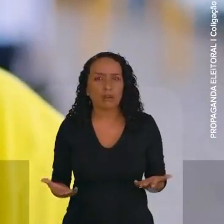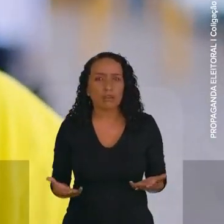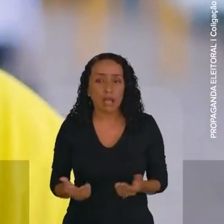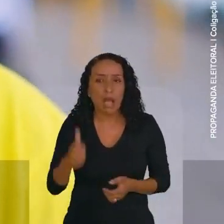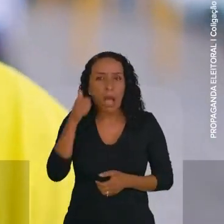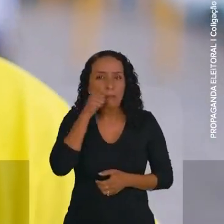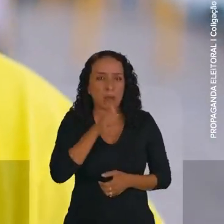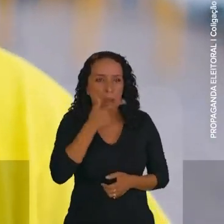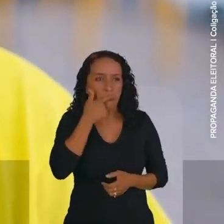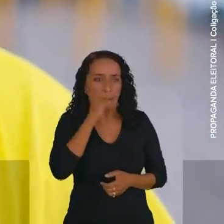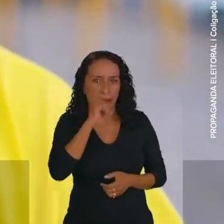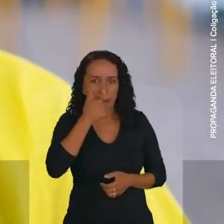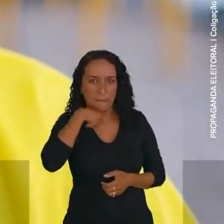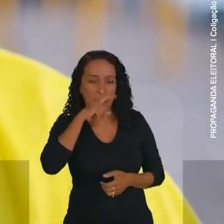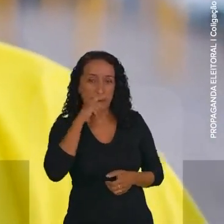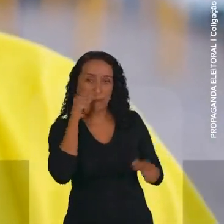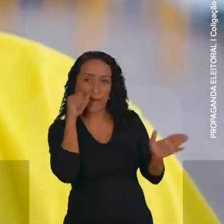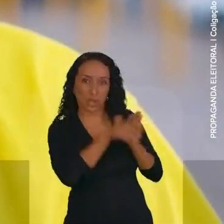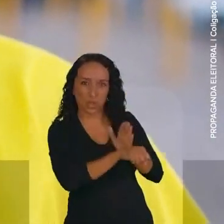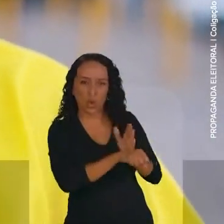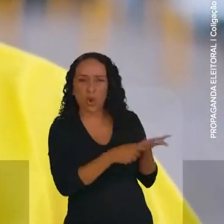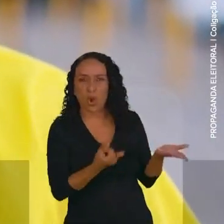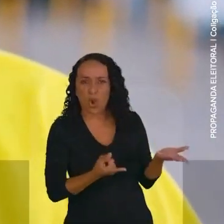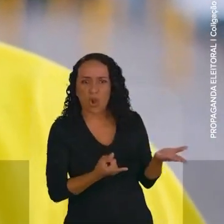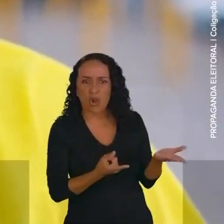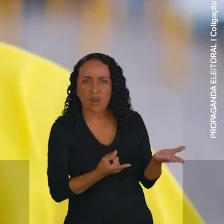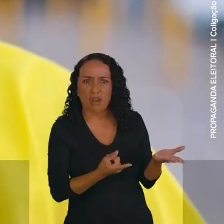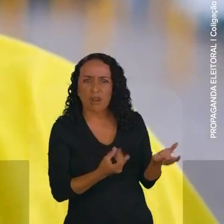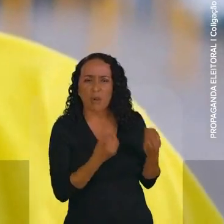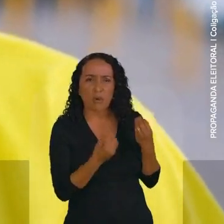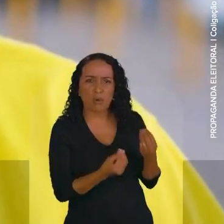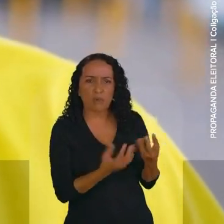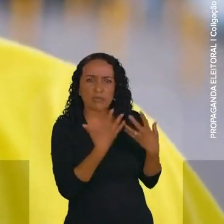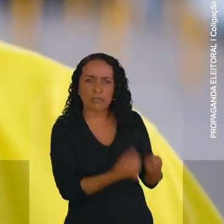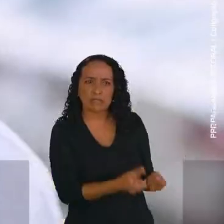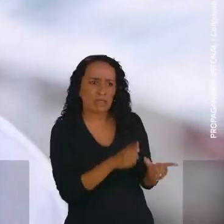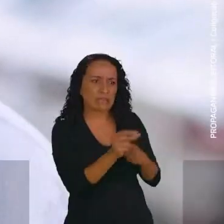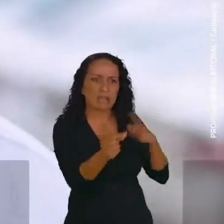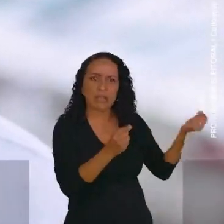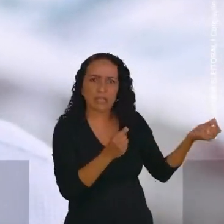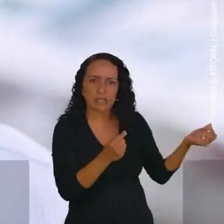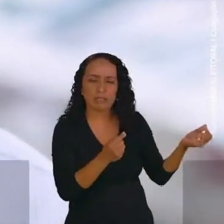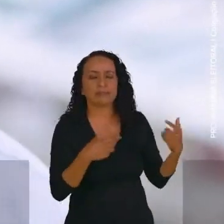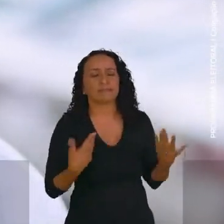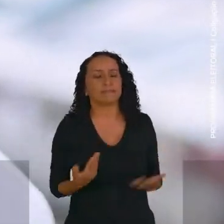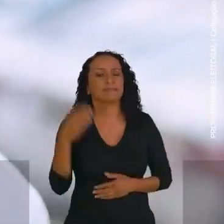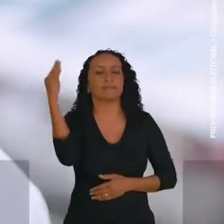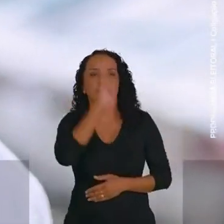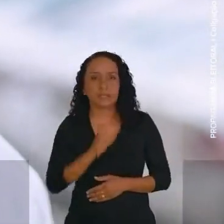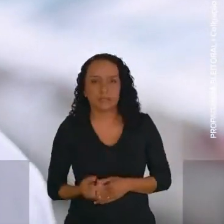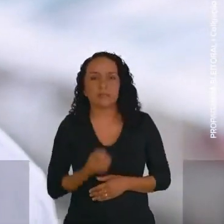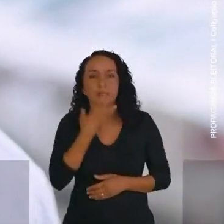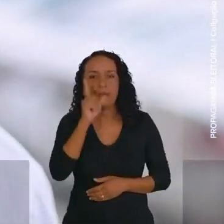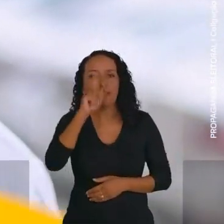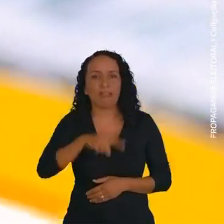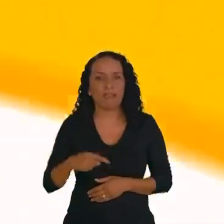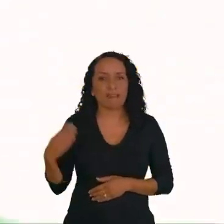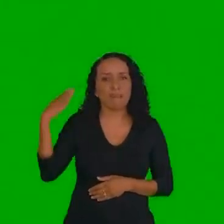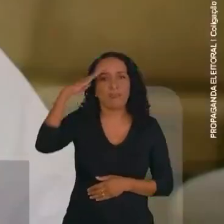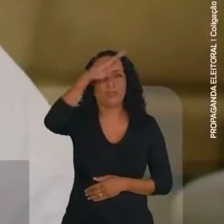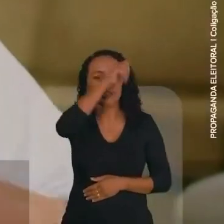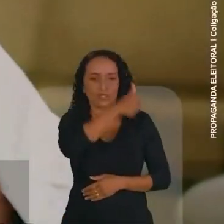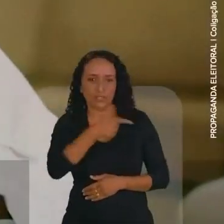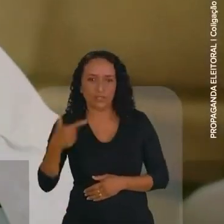Ristoff, né, que saiu no dia das mães e ela matou os pais dela, gente. Como é que vamos aceitar um negócio desse? Pelo bem do Brasil, é Bolsonaro 22.